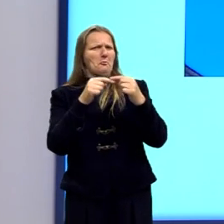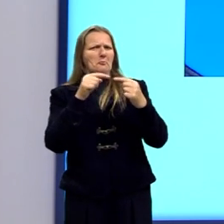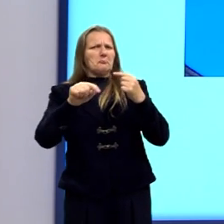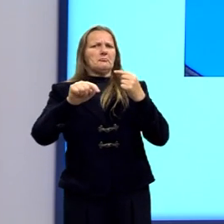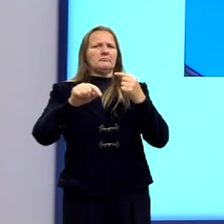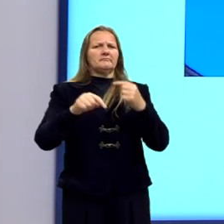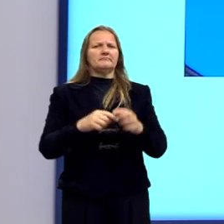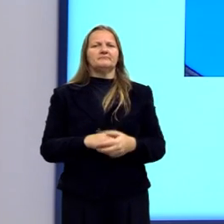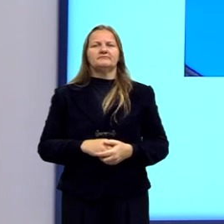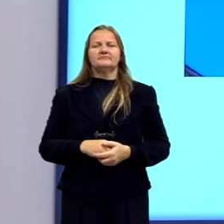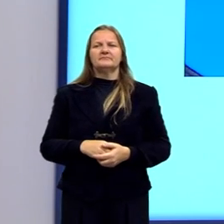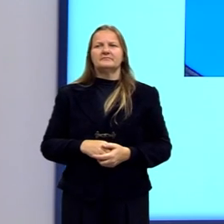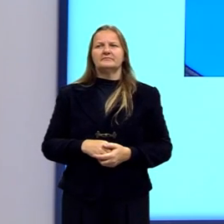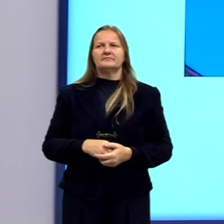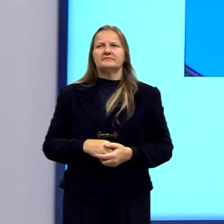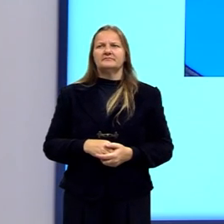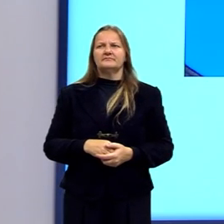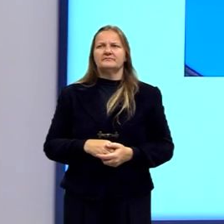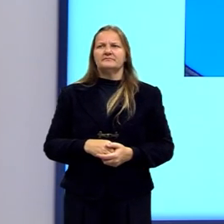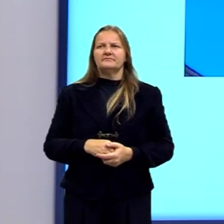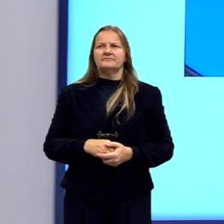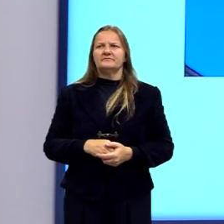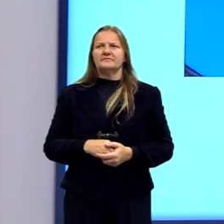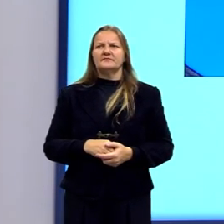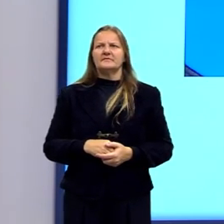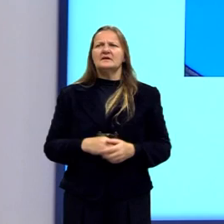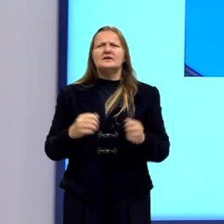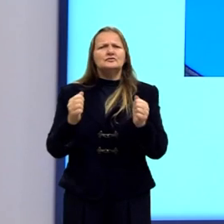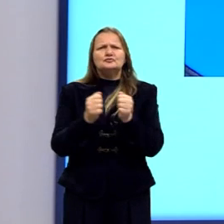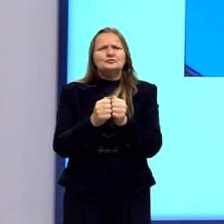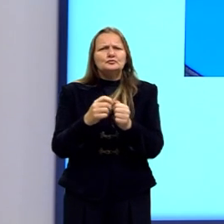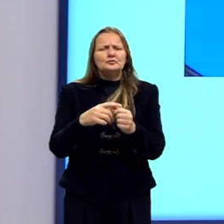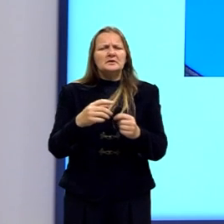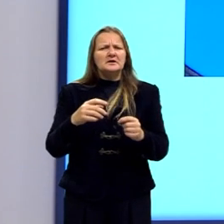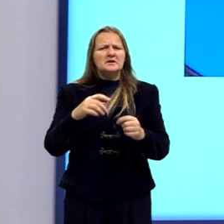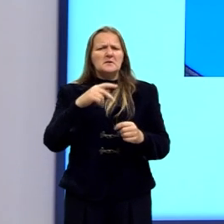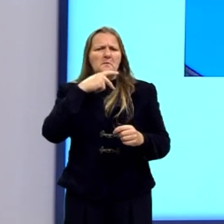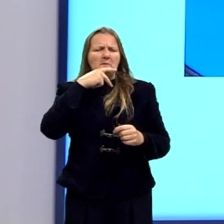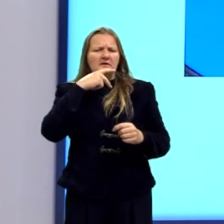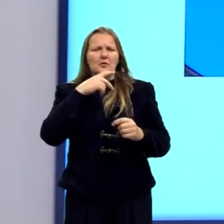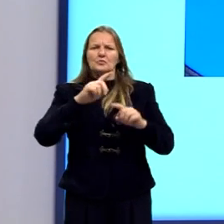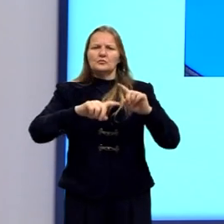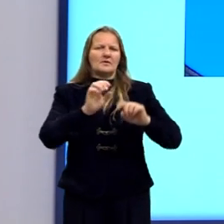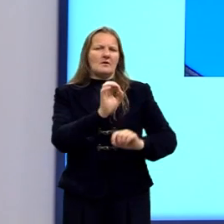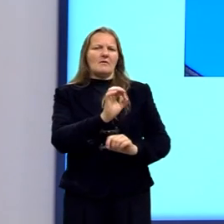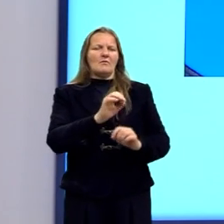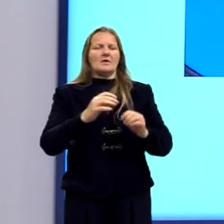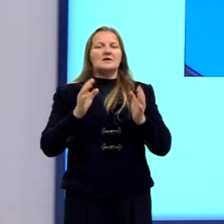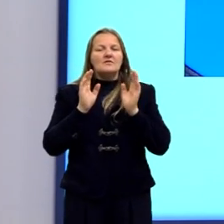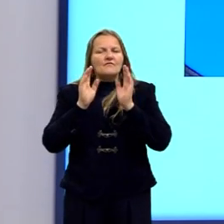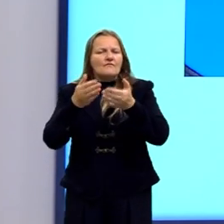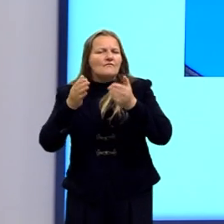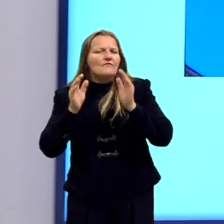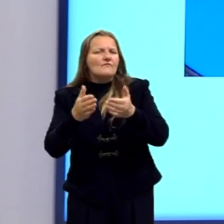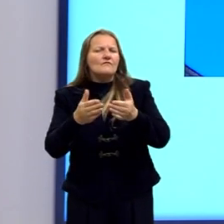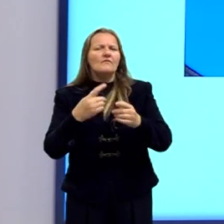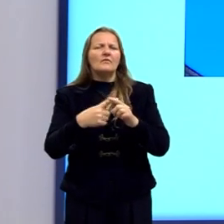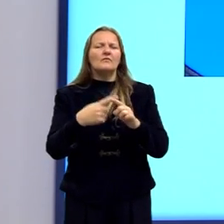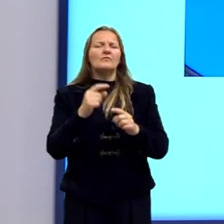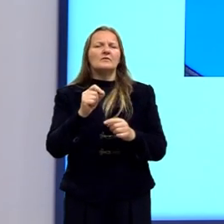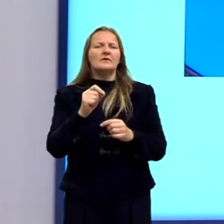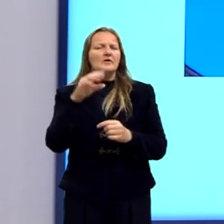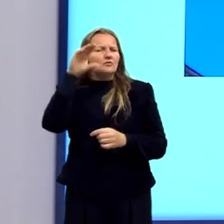focou não no mundo ideal de Platão, mas no mundo material. E aí ele começou a